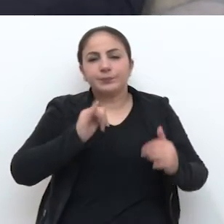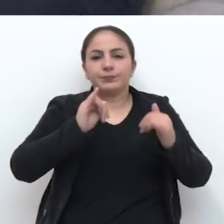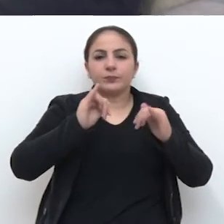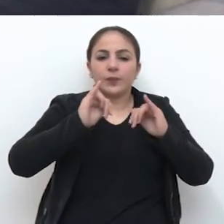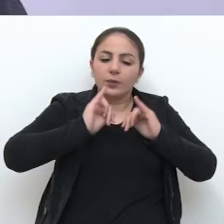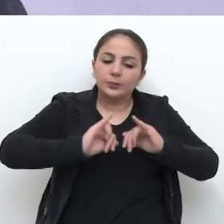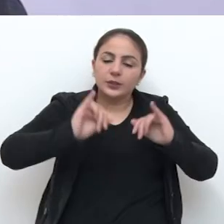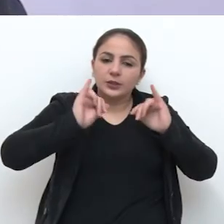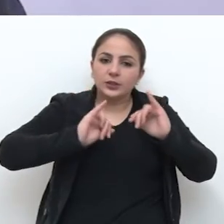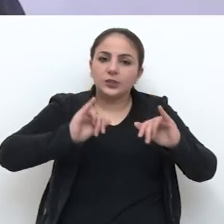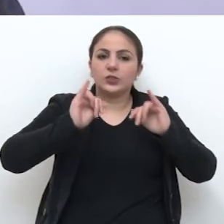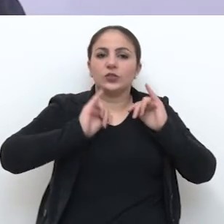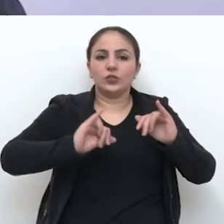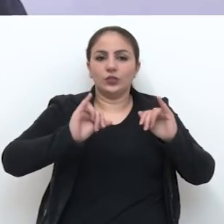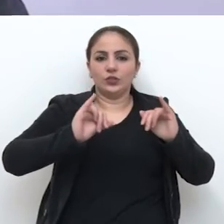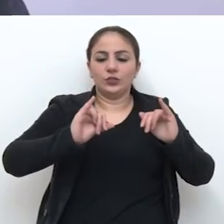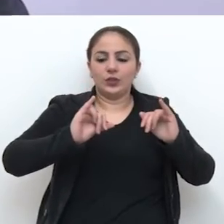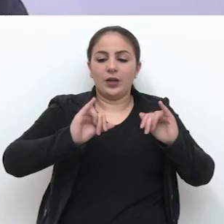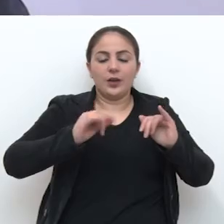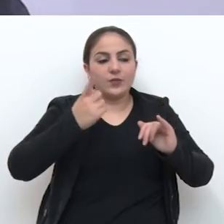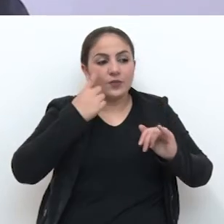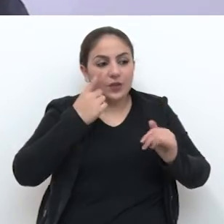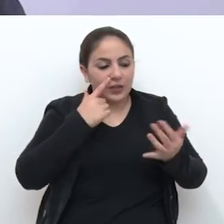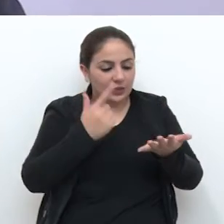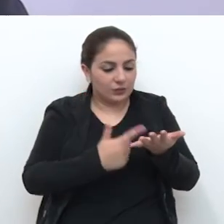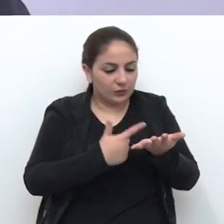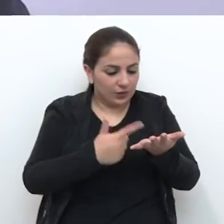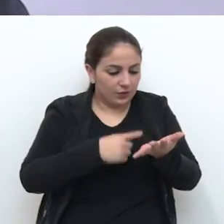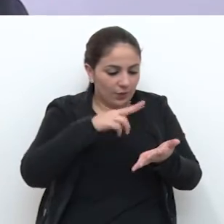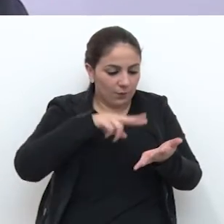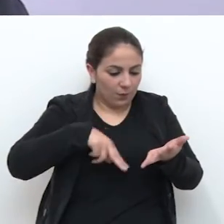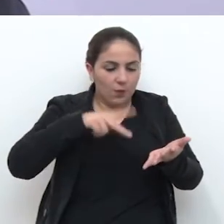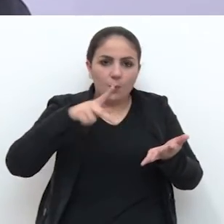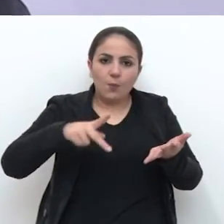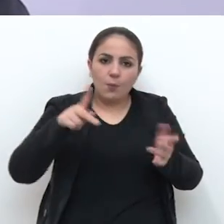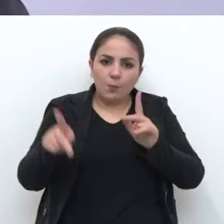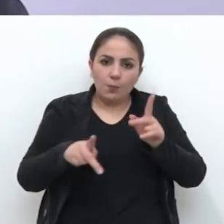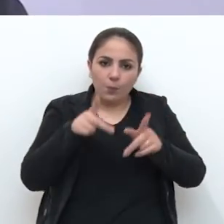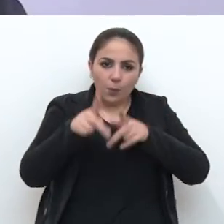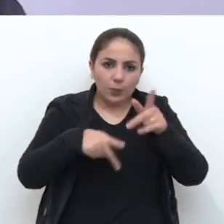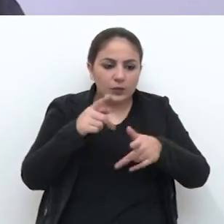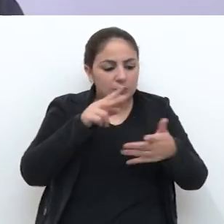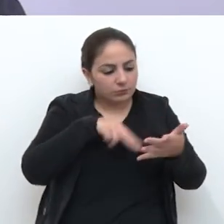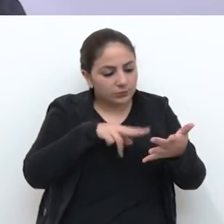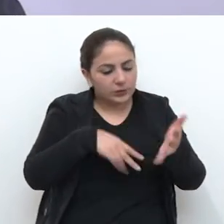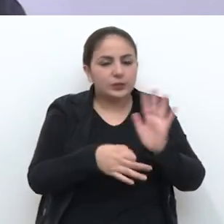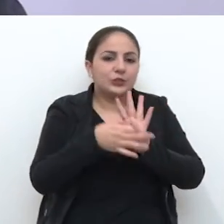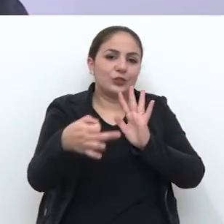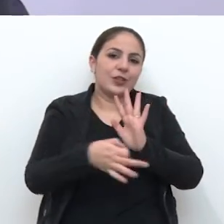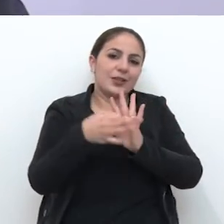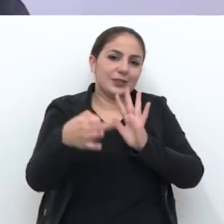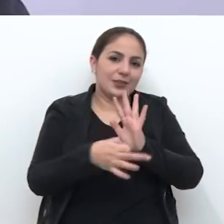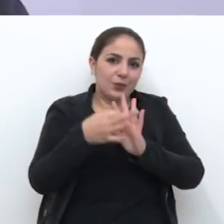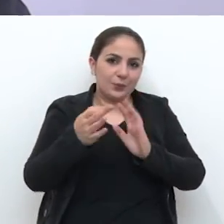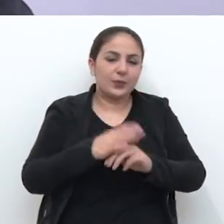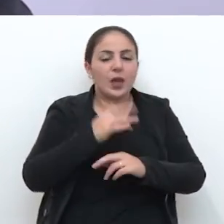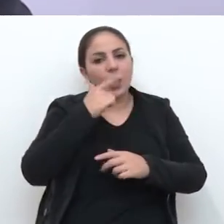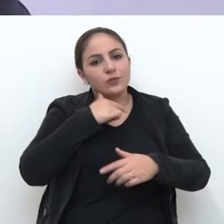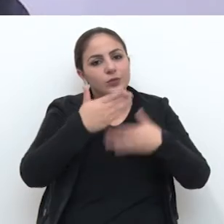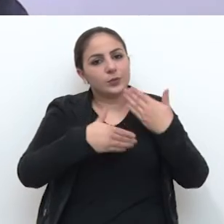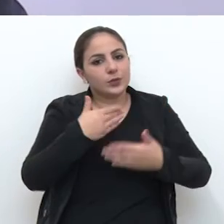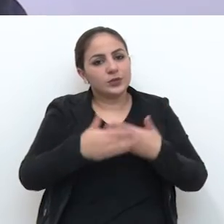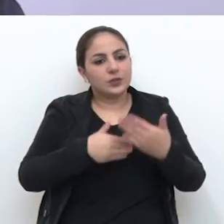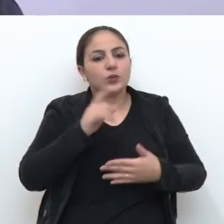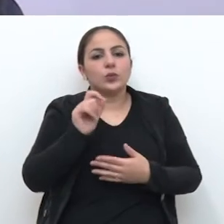repercutir nas obras sendo conferidas pela população, enfim, indicadas para serem lidas, enfim, eu acho que o